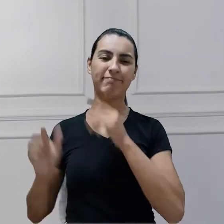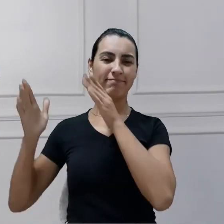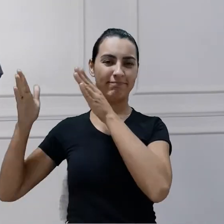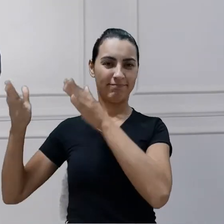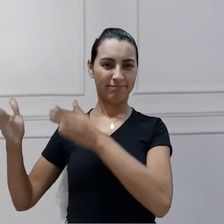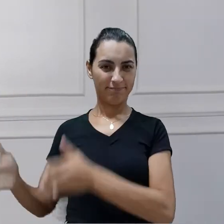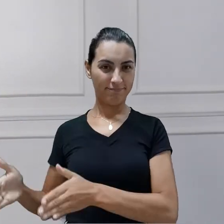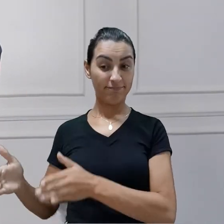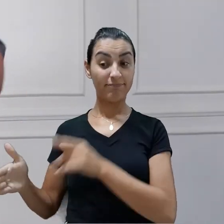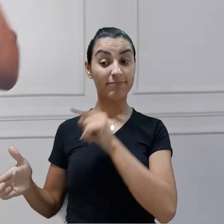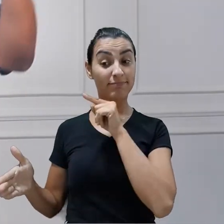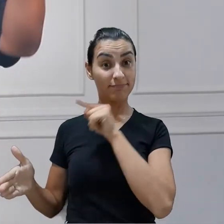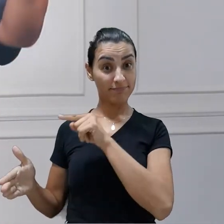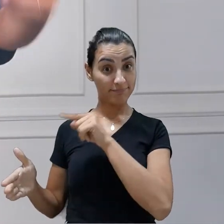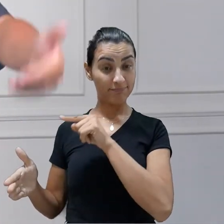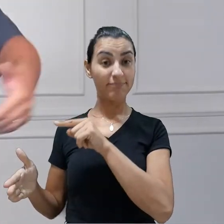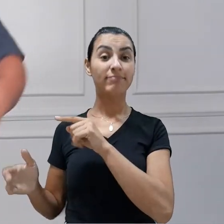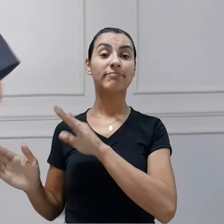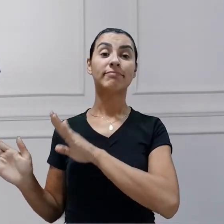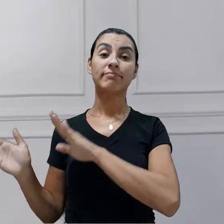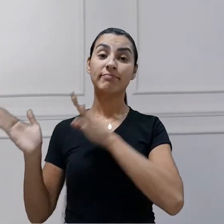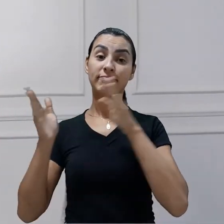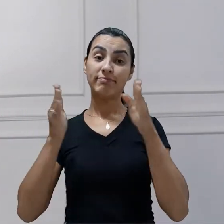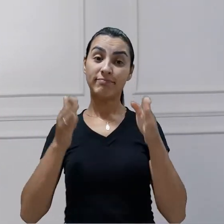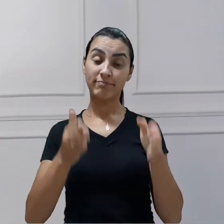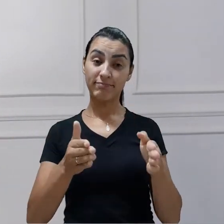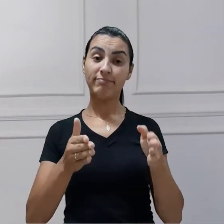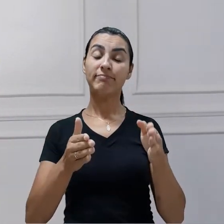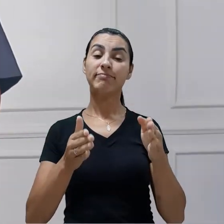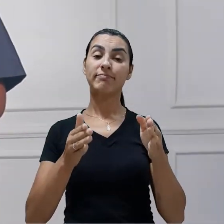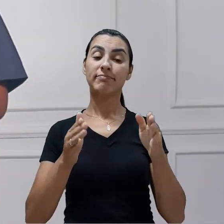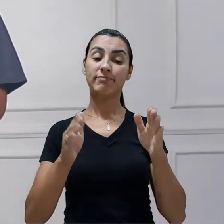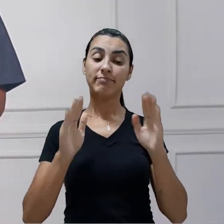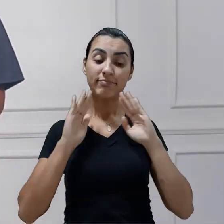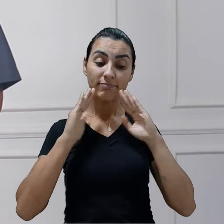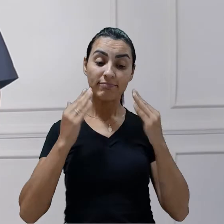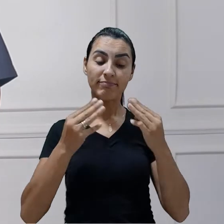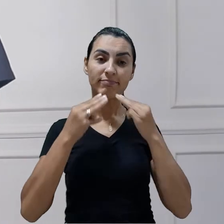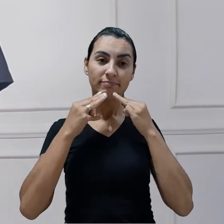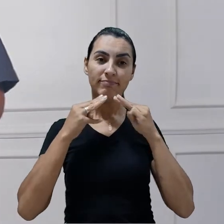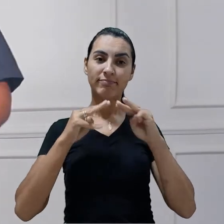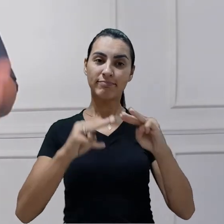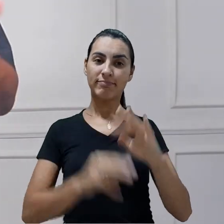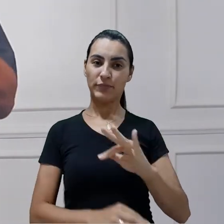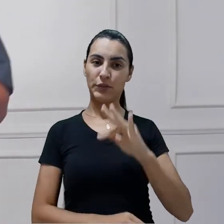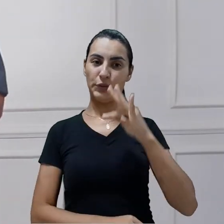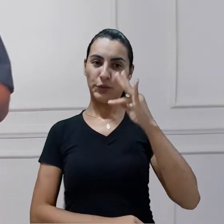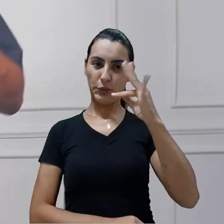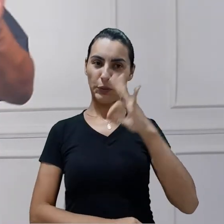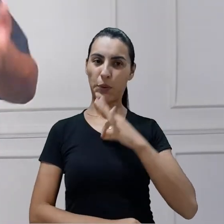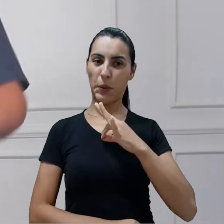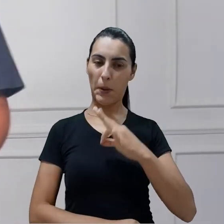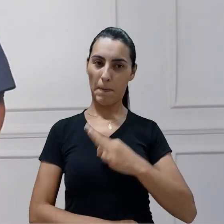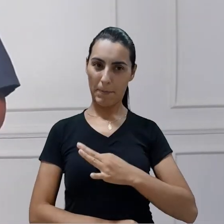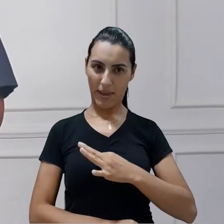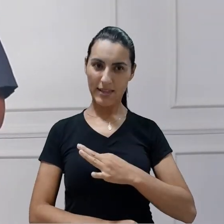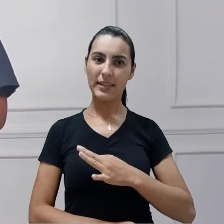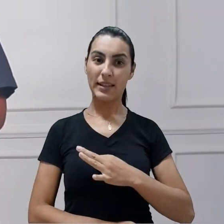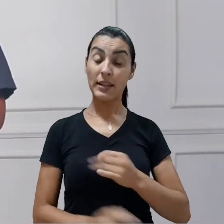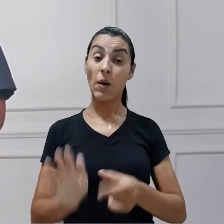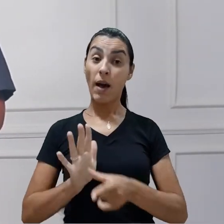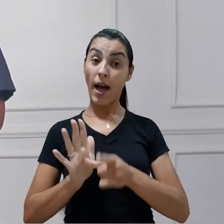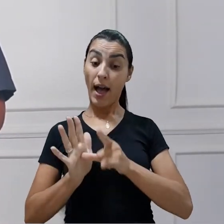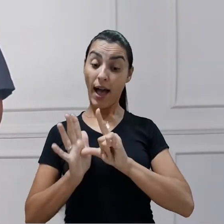formação é voltada para este ministério. Para ser sacerdote, antes, ele é